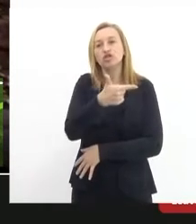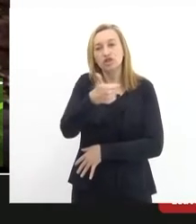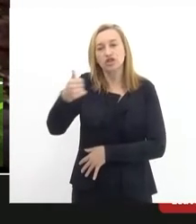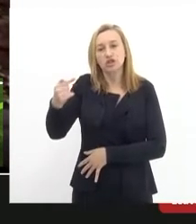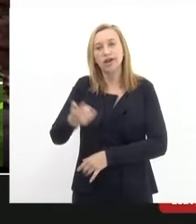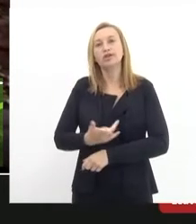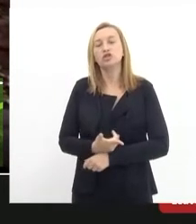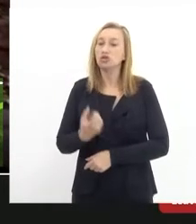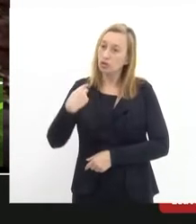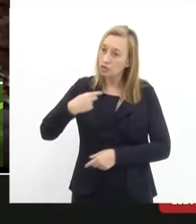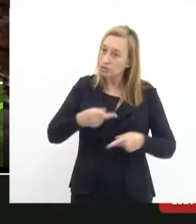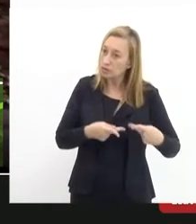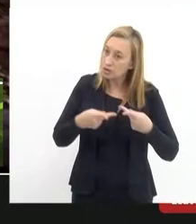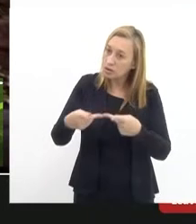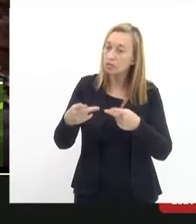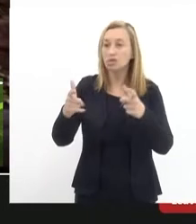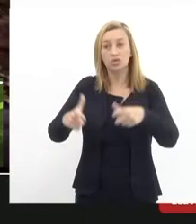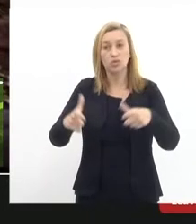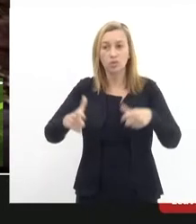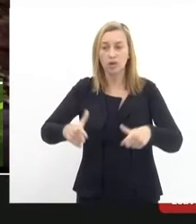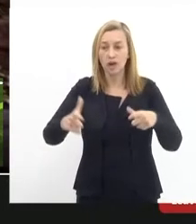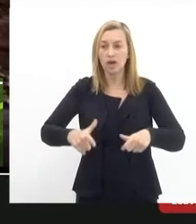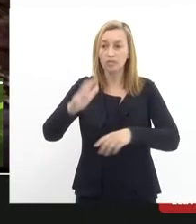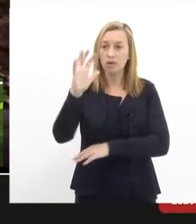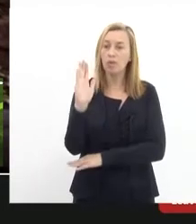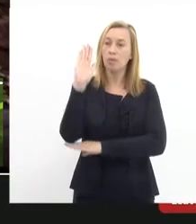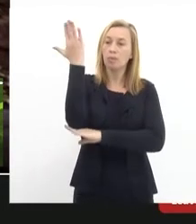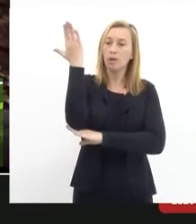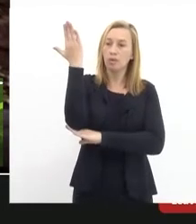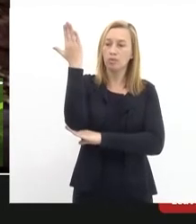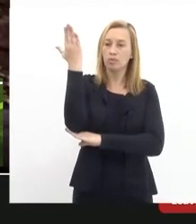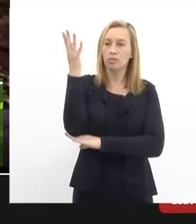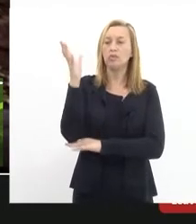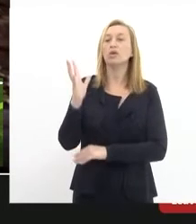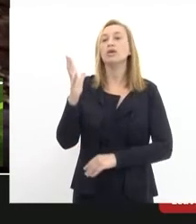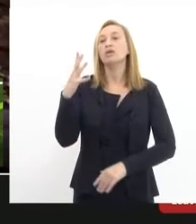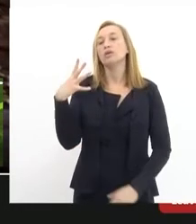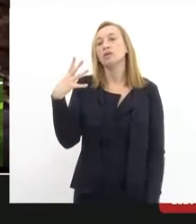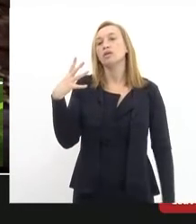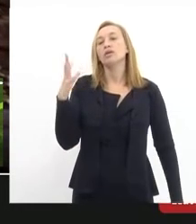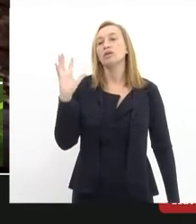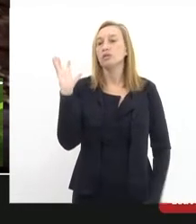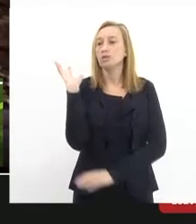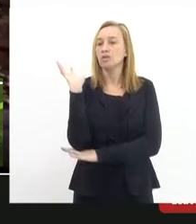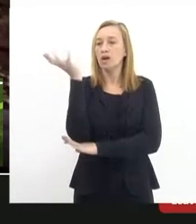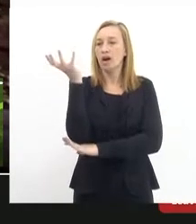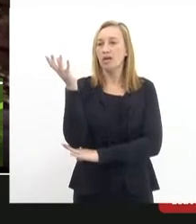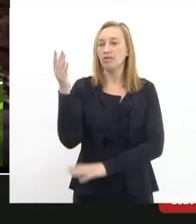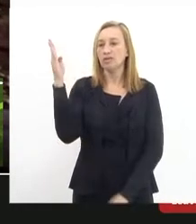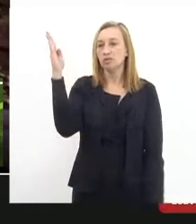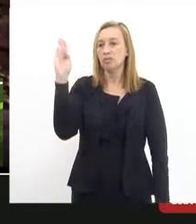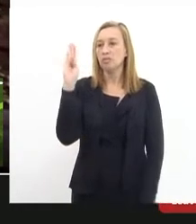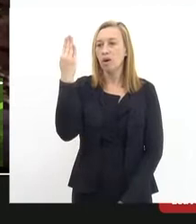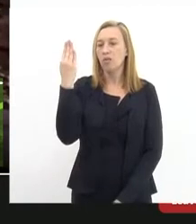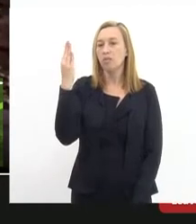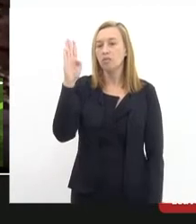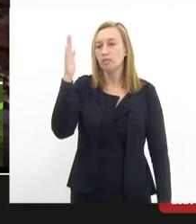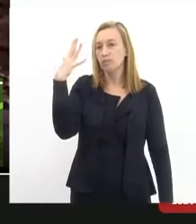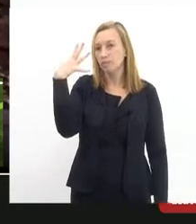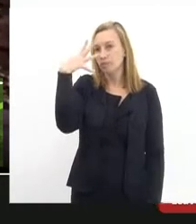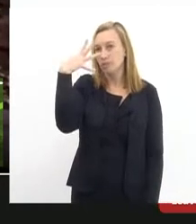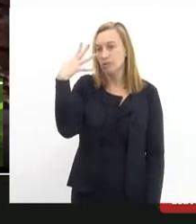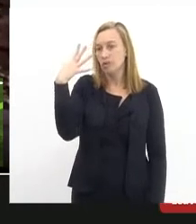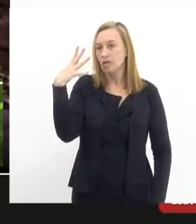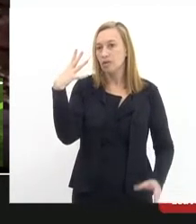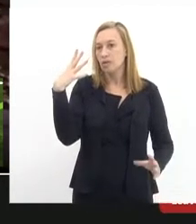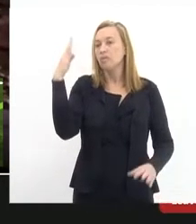vamos a esse local onde nós plantamos um pau-brasil, onde nós fazemos uma homenagem com orações, com cânticos